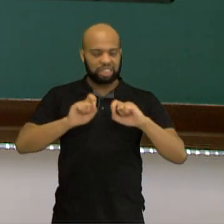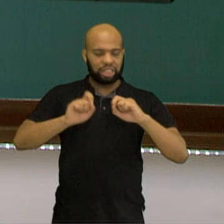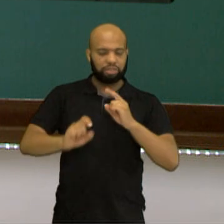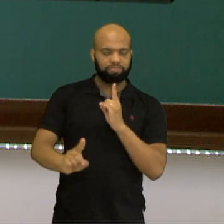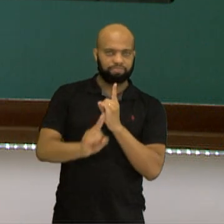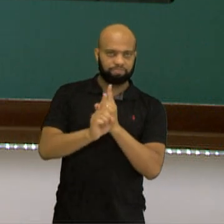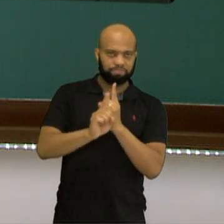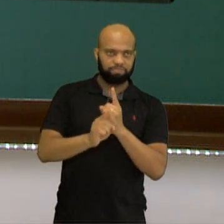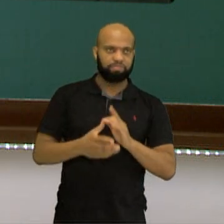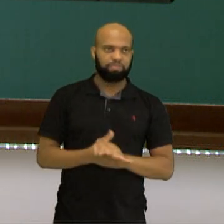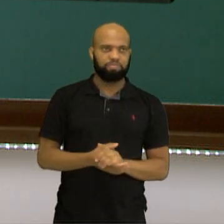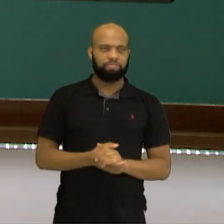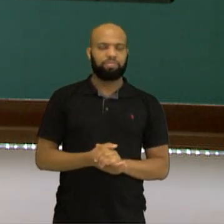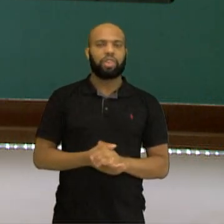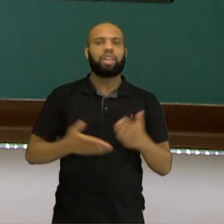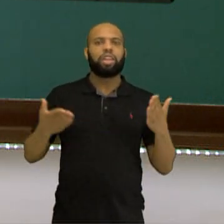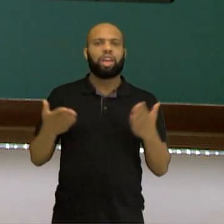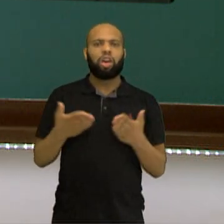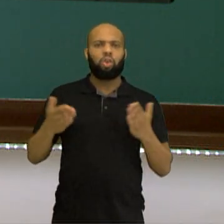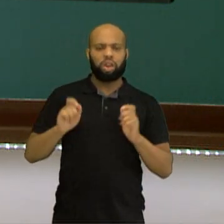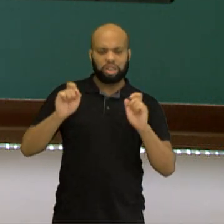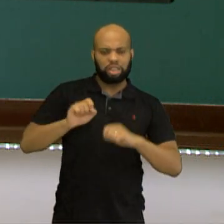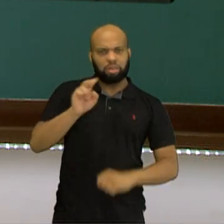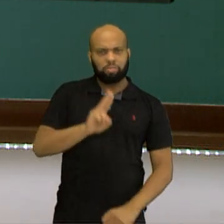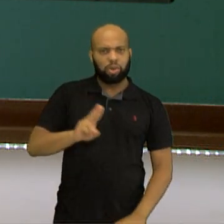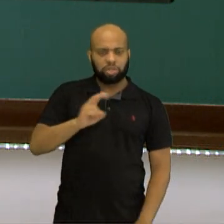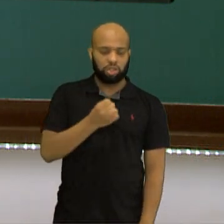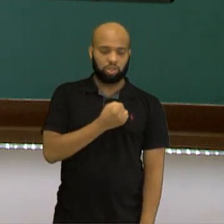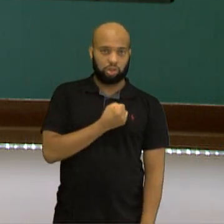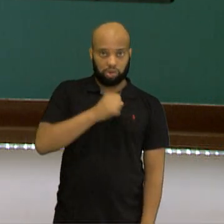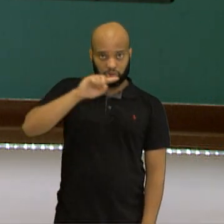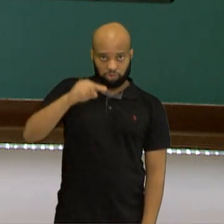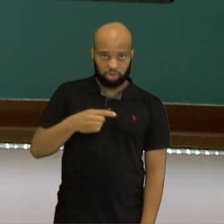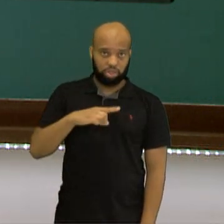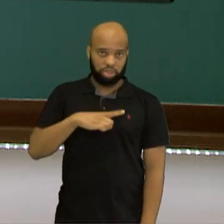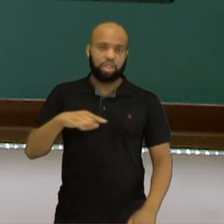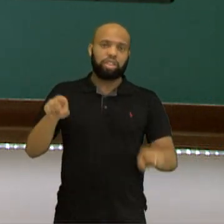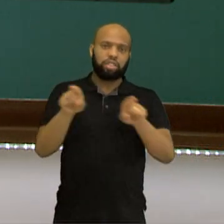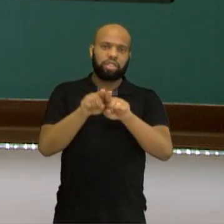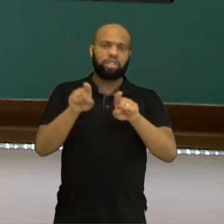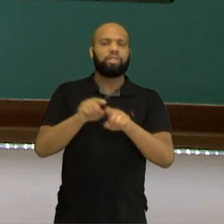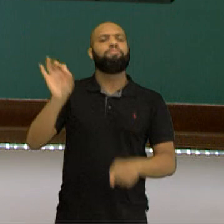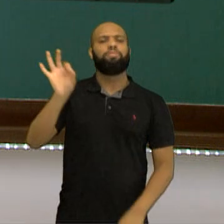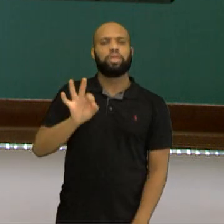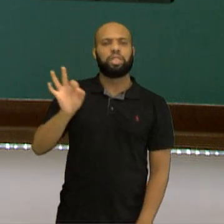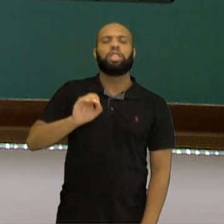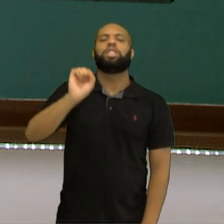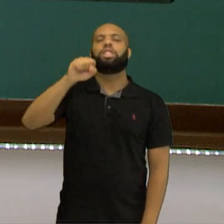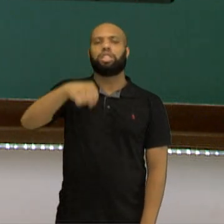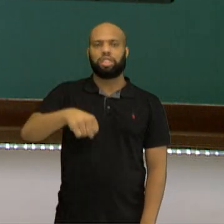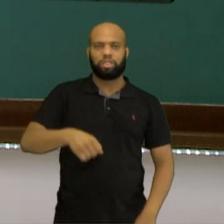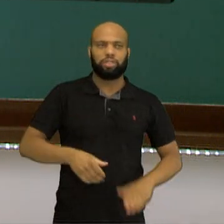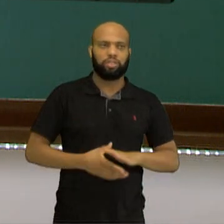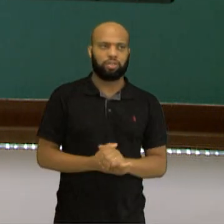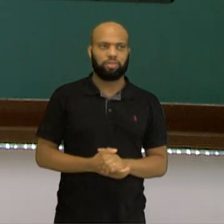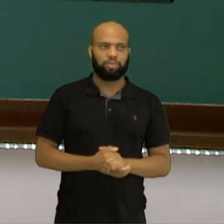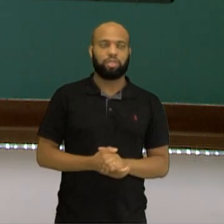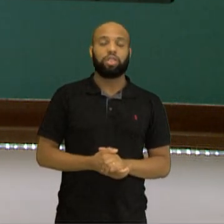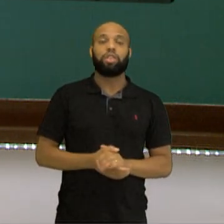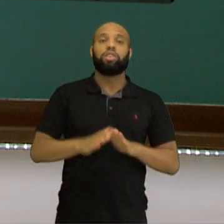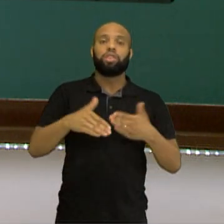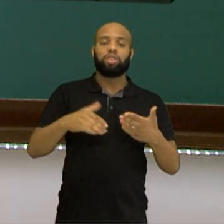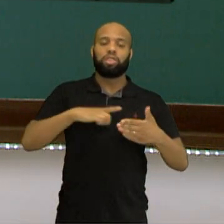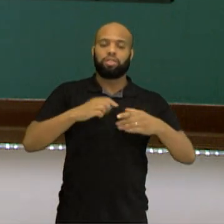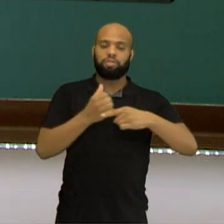Agora, dá para trabalhar com números decimais e porcentagem? Dá também. Vamos ver o acontece. Como uma